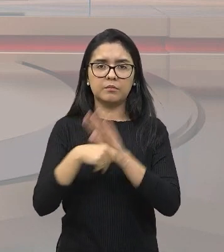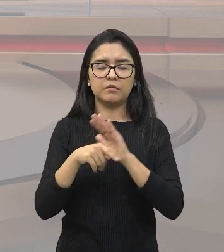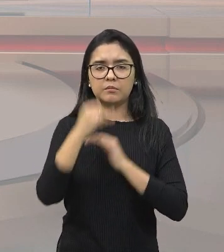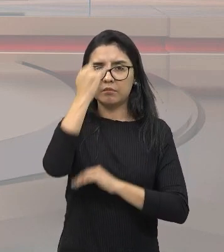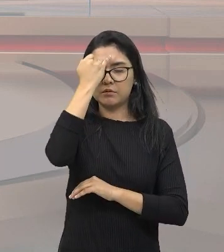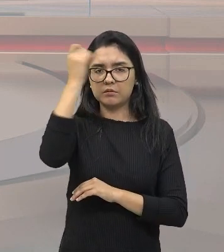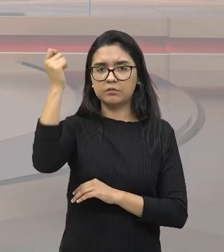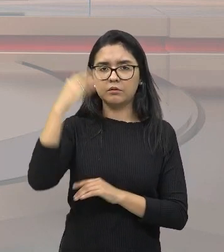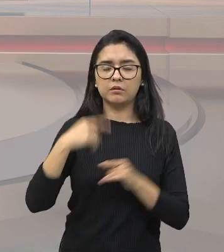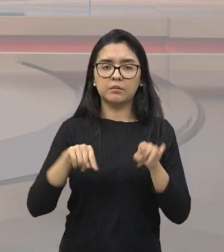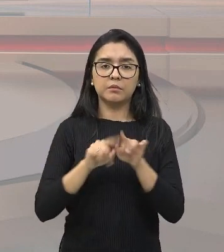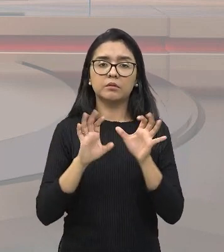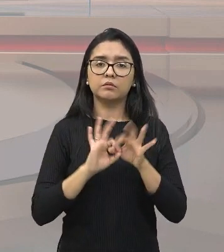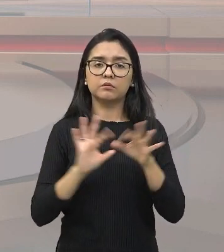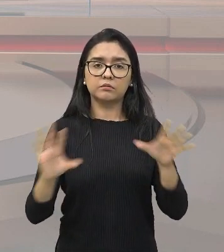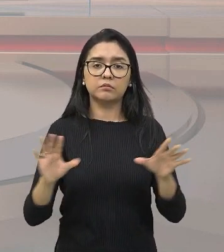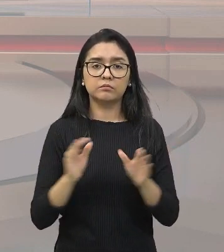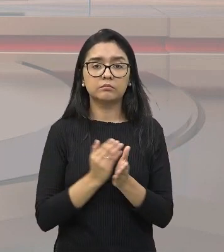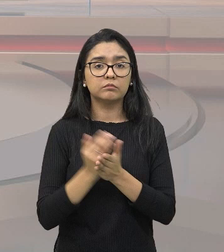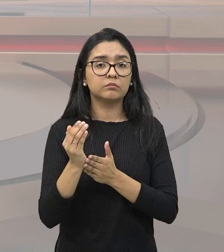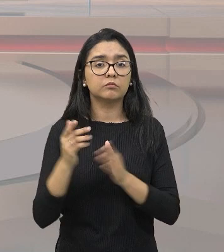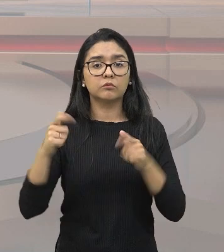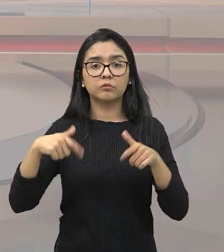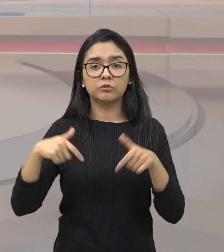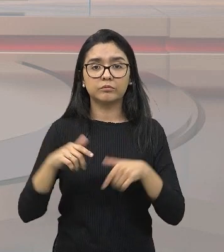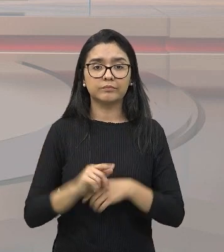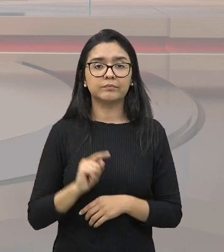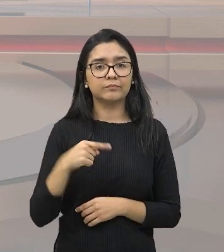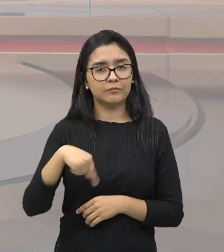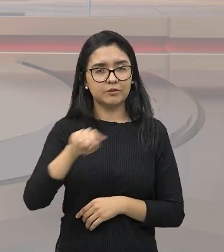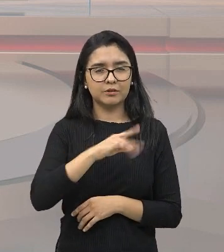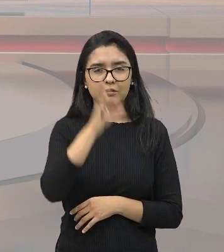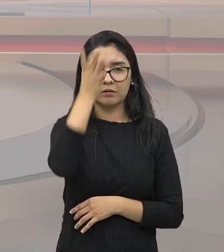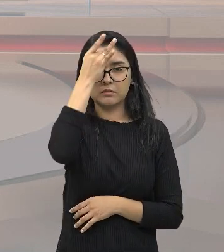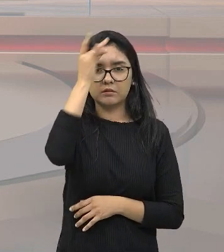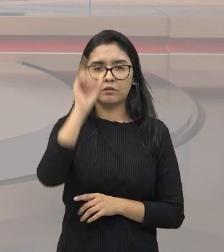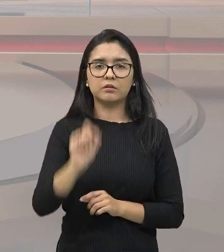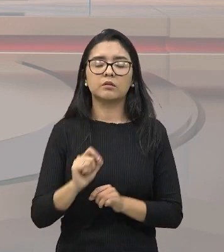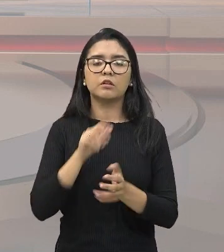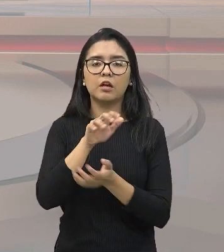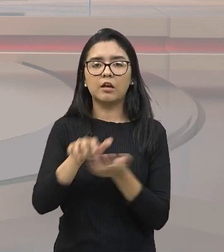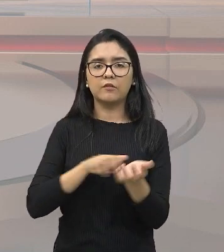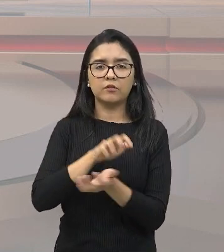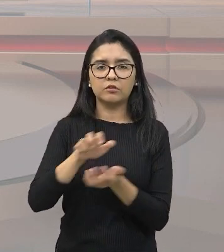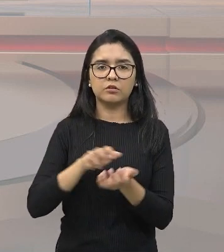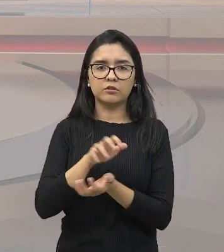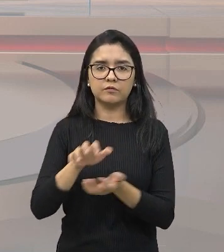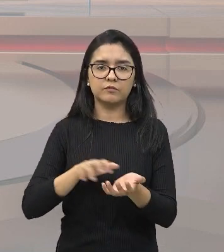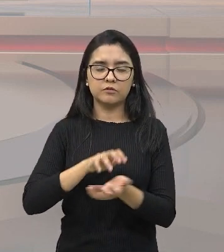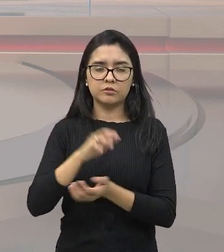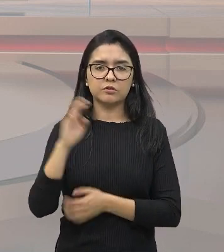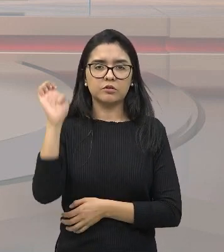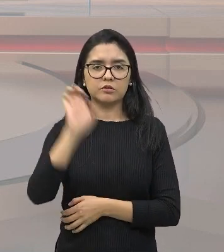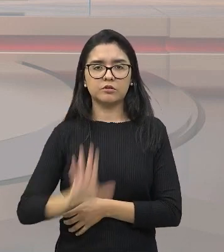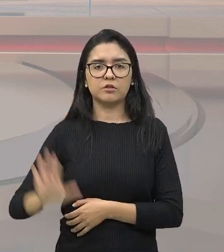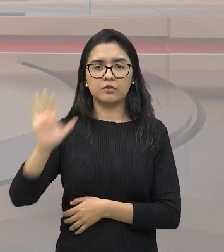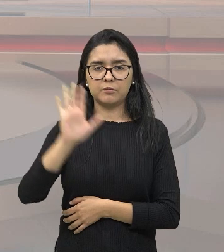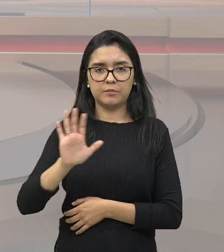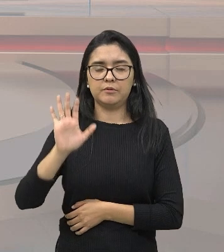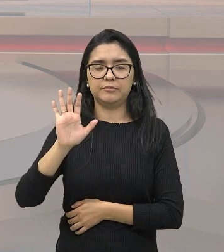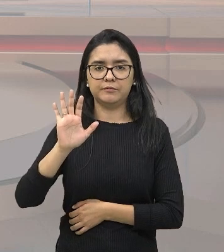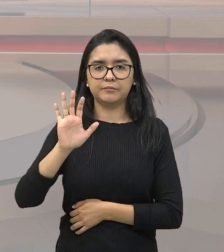e do liberalismo a partir de que, acredito que você já sabe, a partir das revoluções